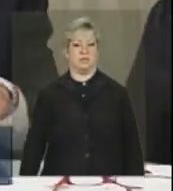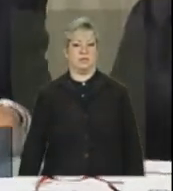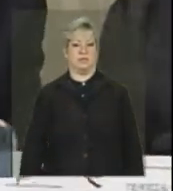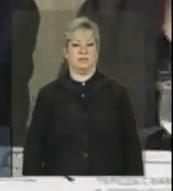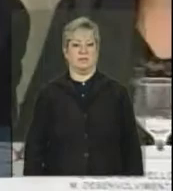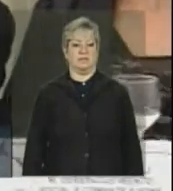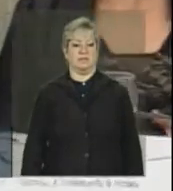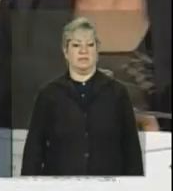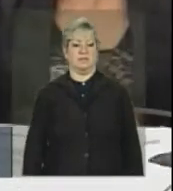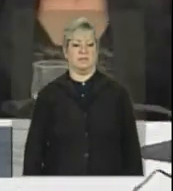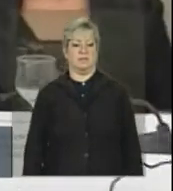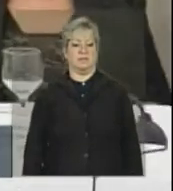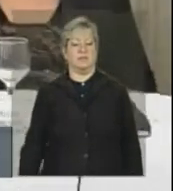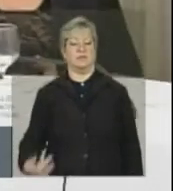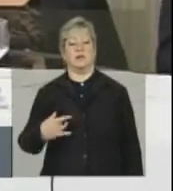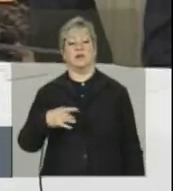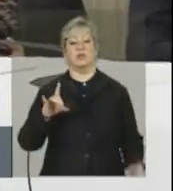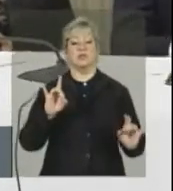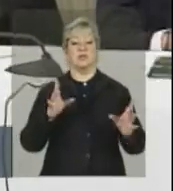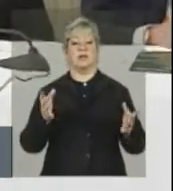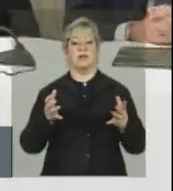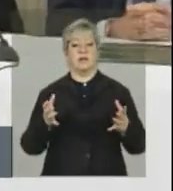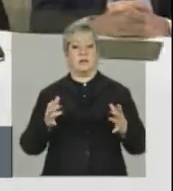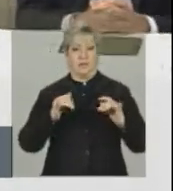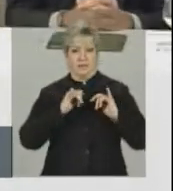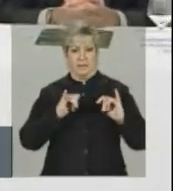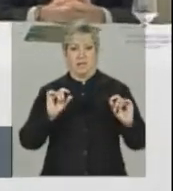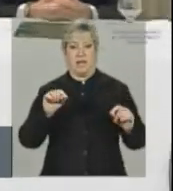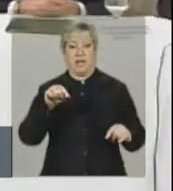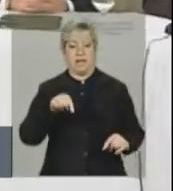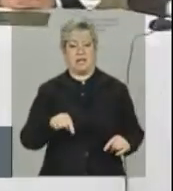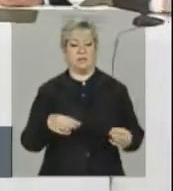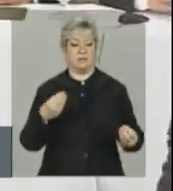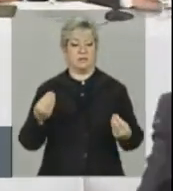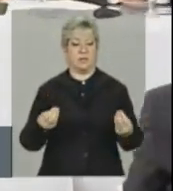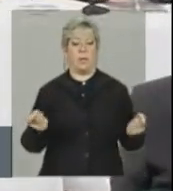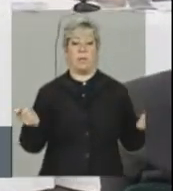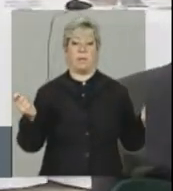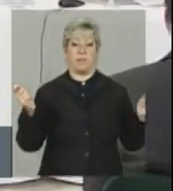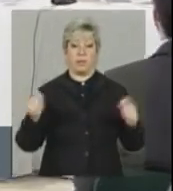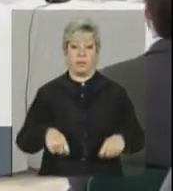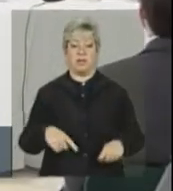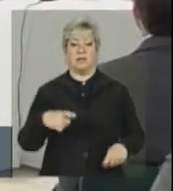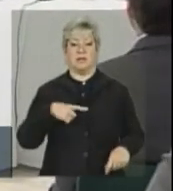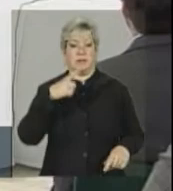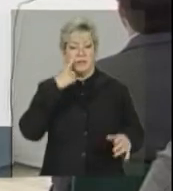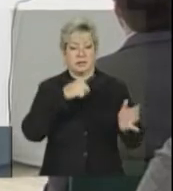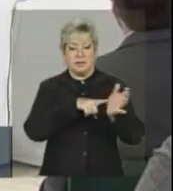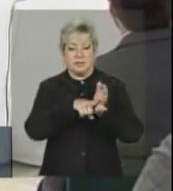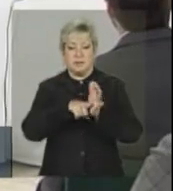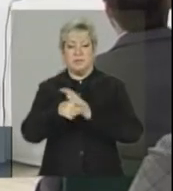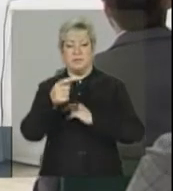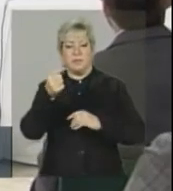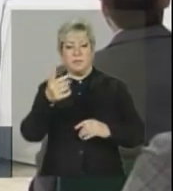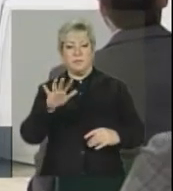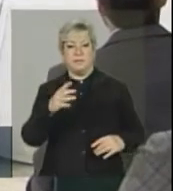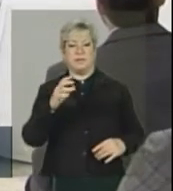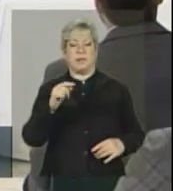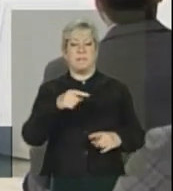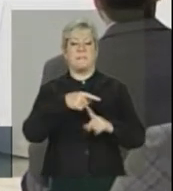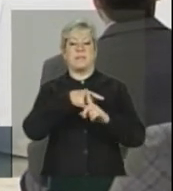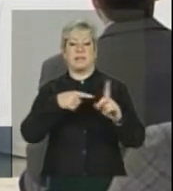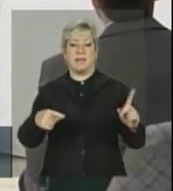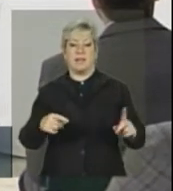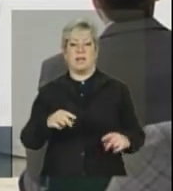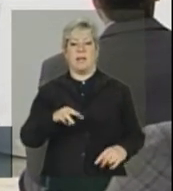Eu só queria registrar que essa possibilidade de ter chegado praticamente a metade da meta